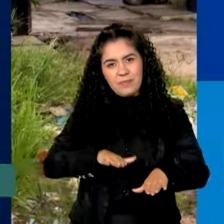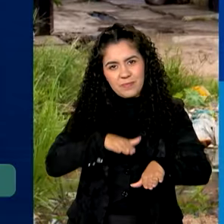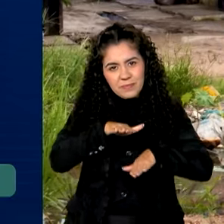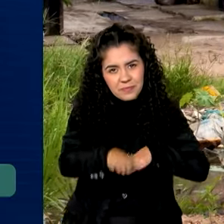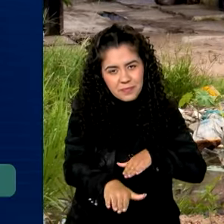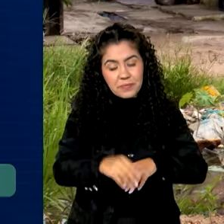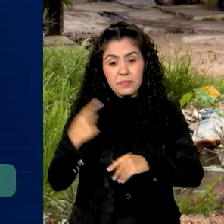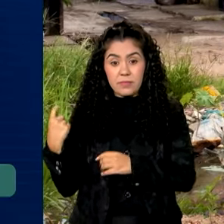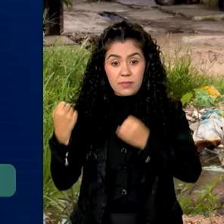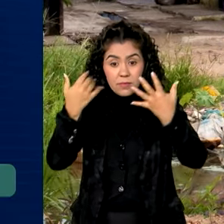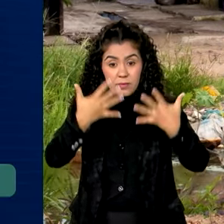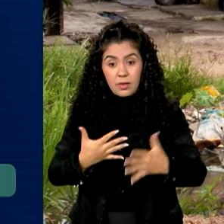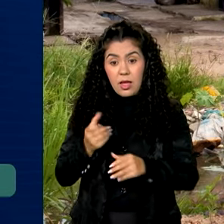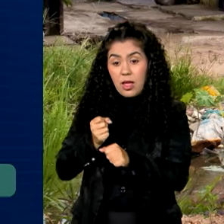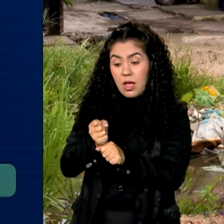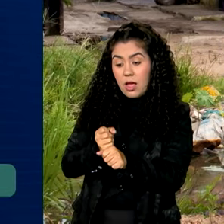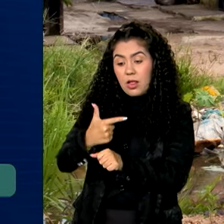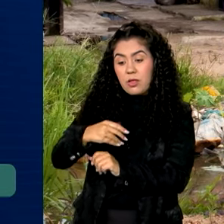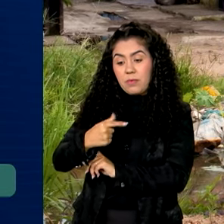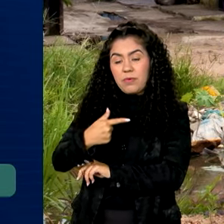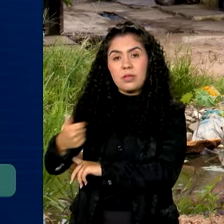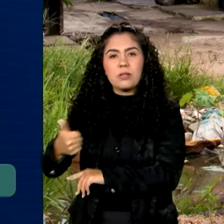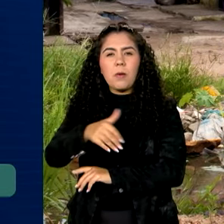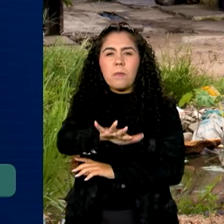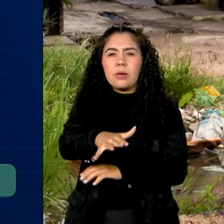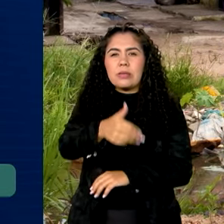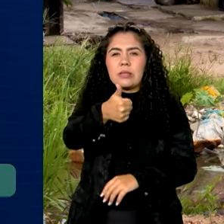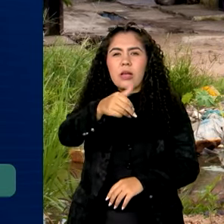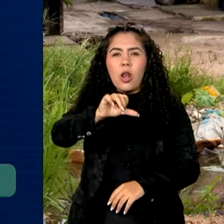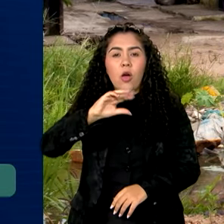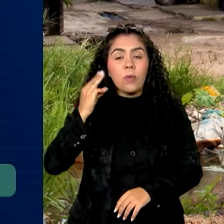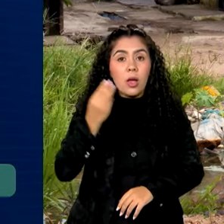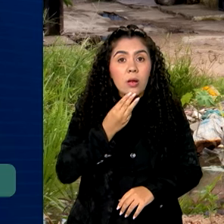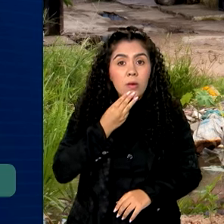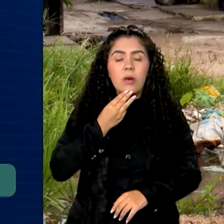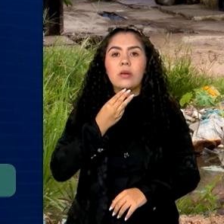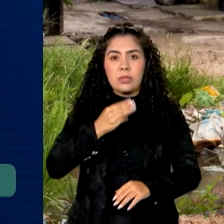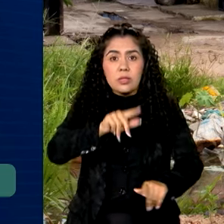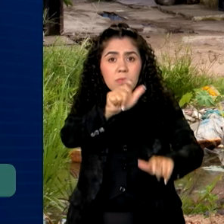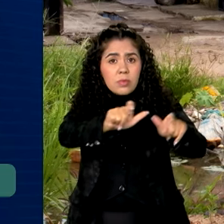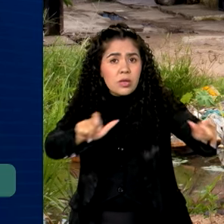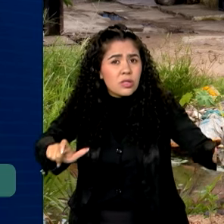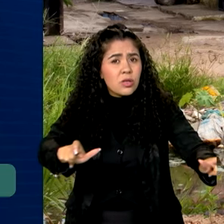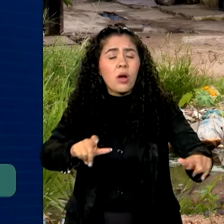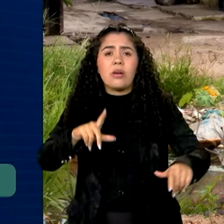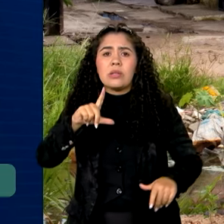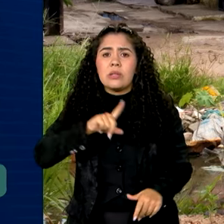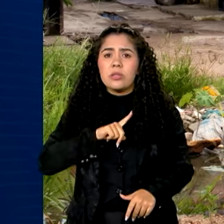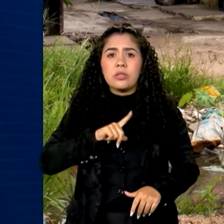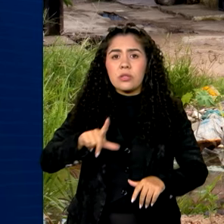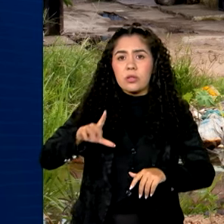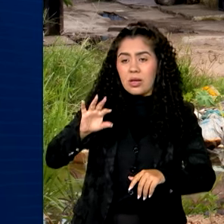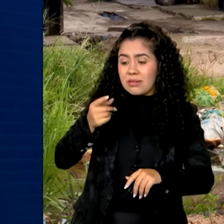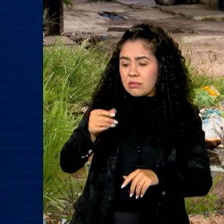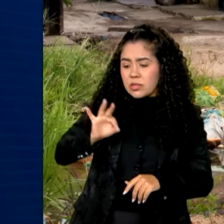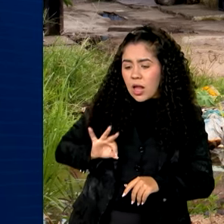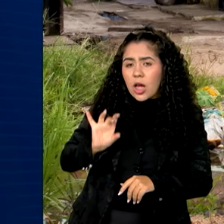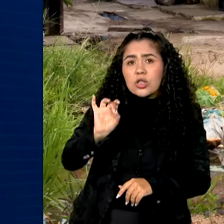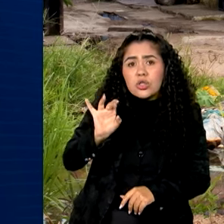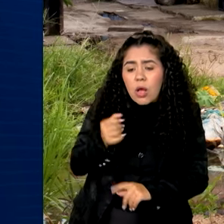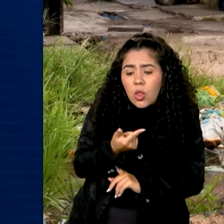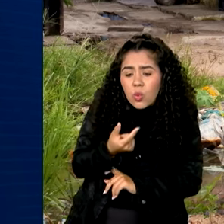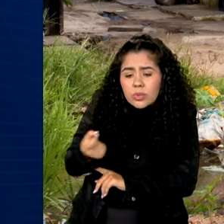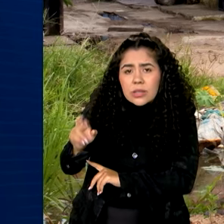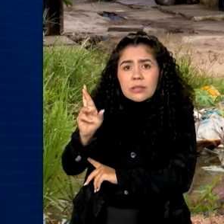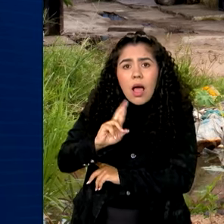Em 2021, cerca de 19 milhões e 200 mil brasileiros viviam com menos de 209 reais por